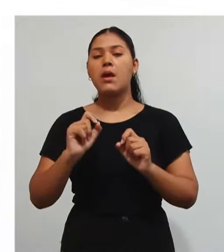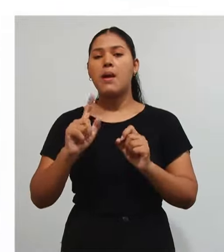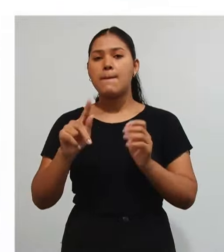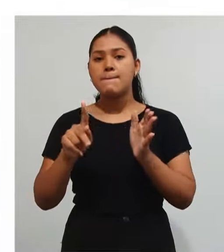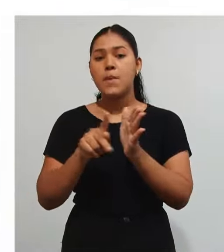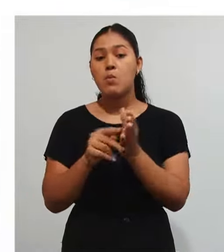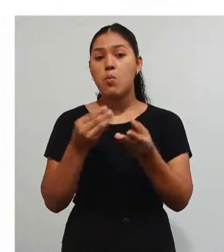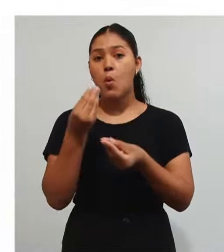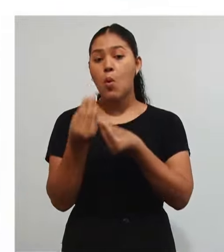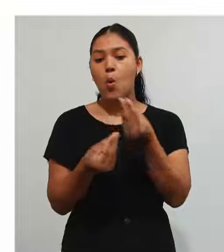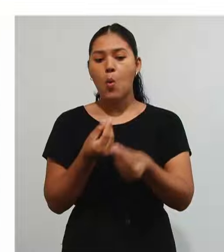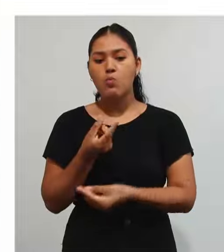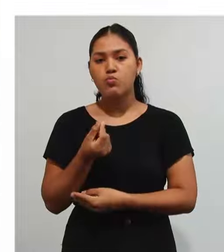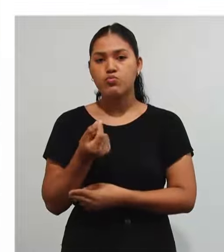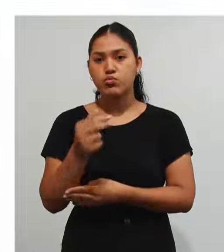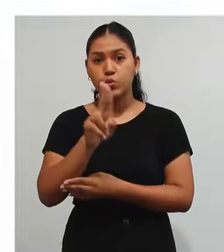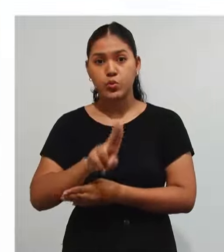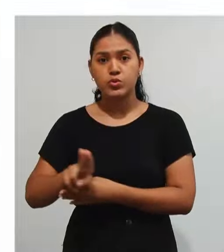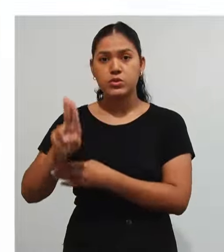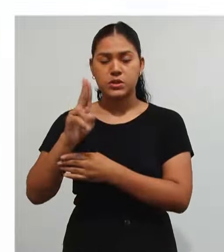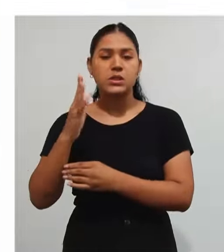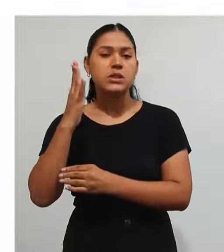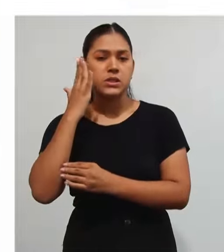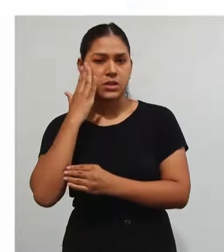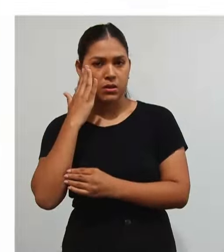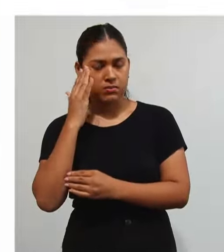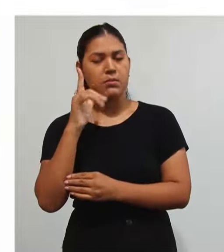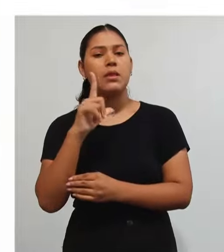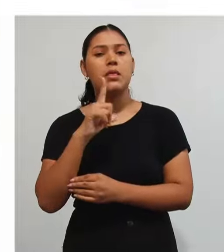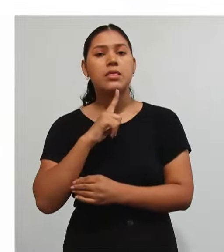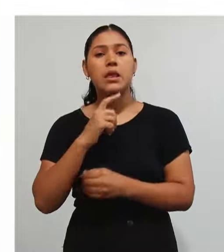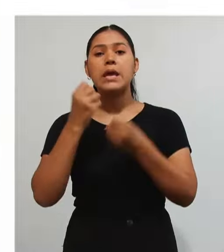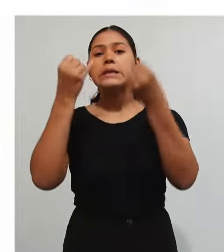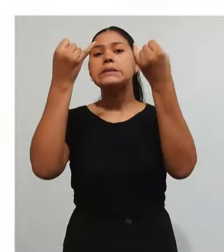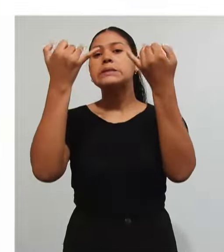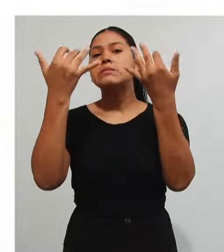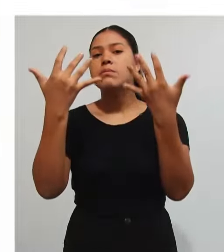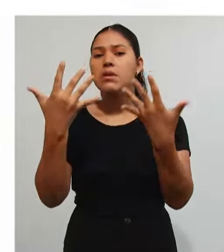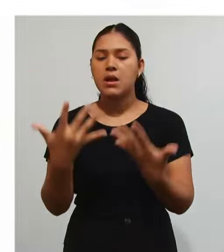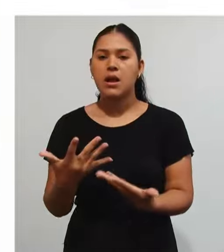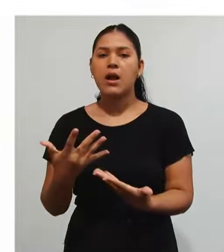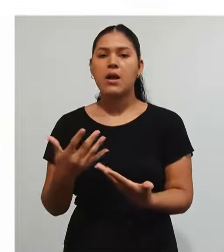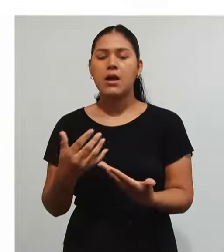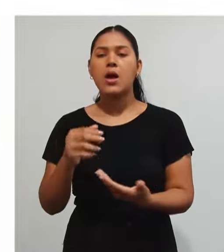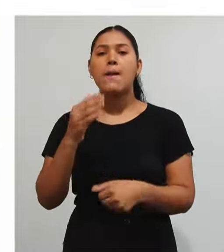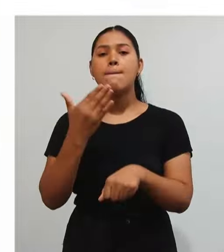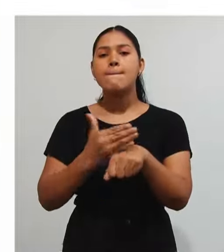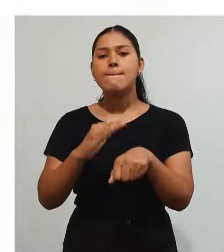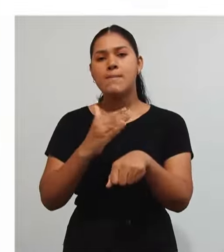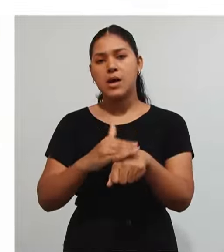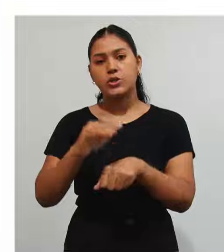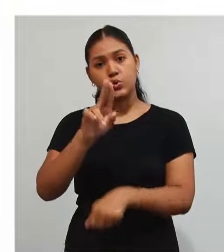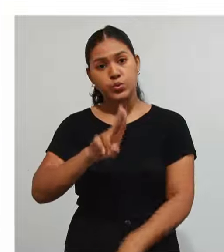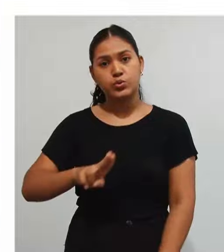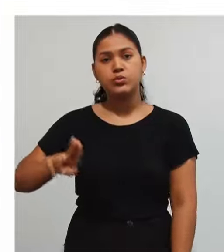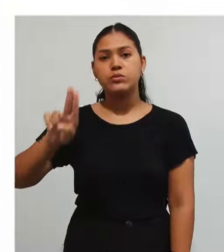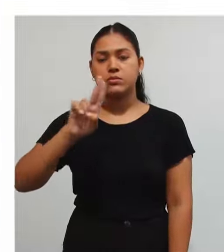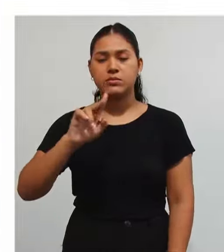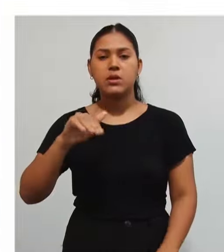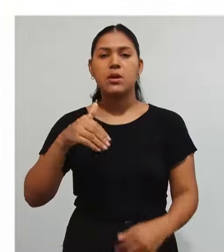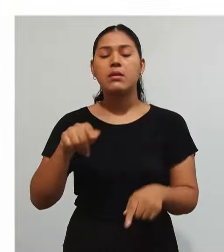Deve-se Sistematicamente Relatar As ações Realizadas As